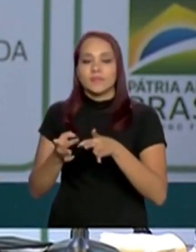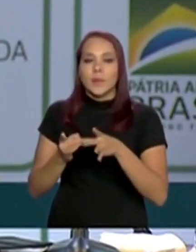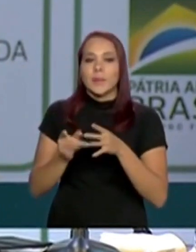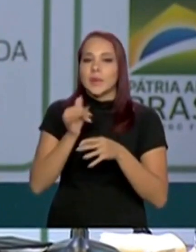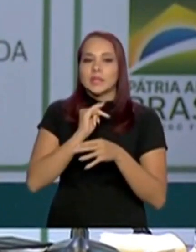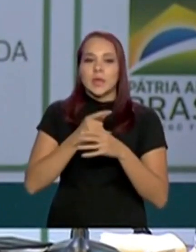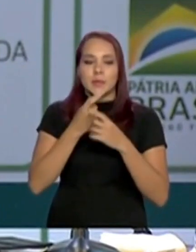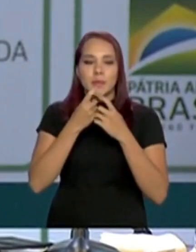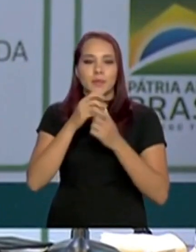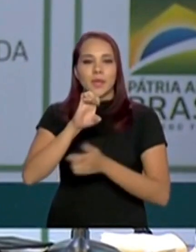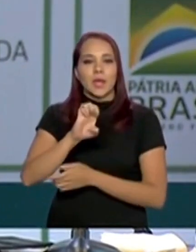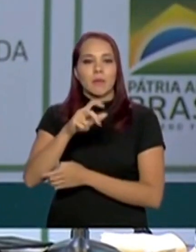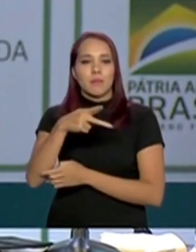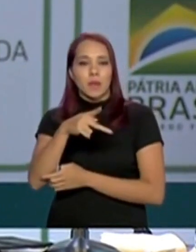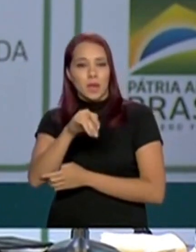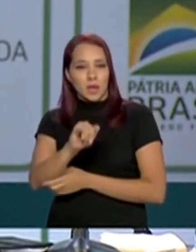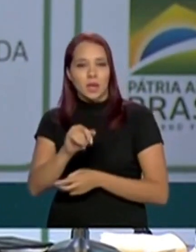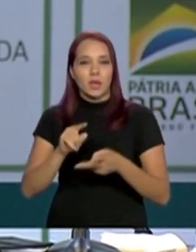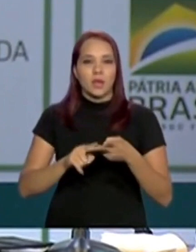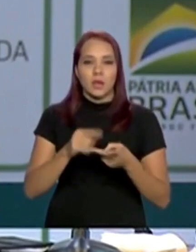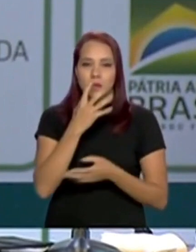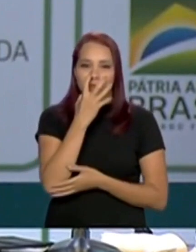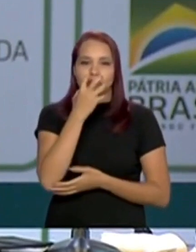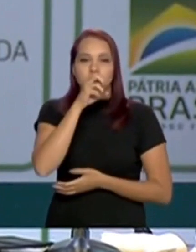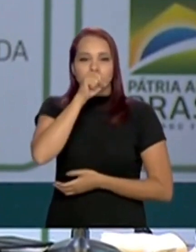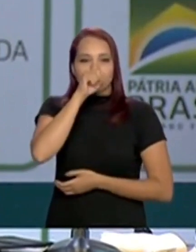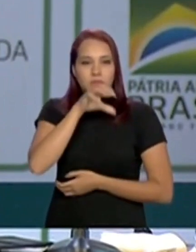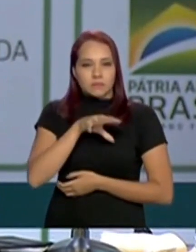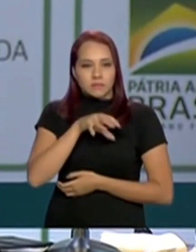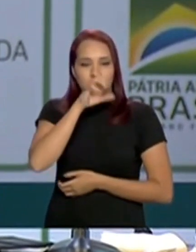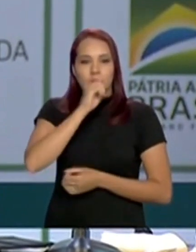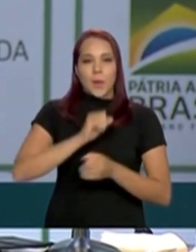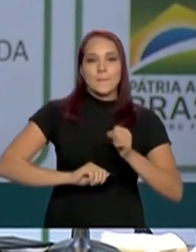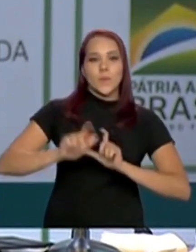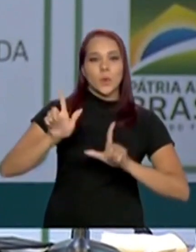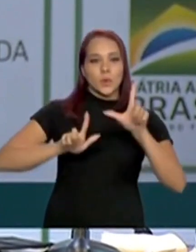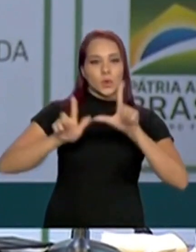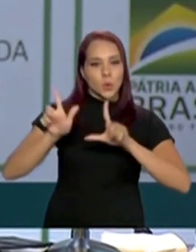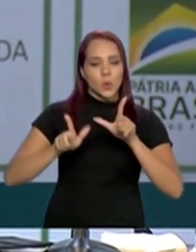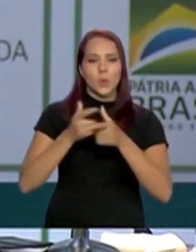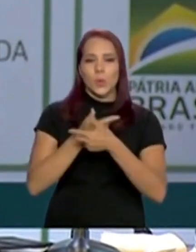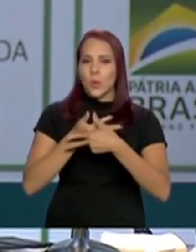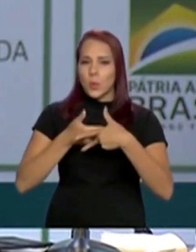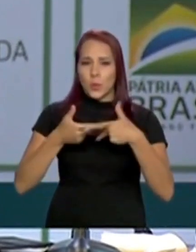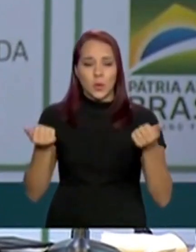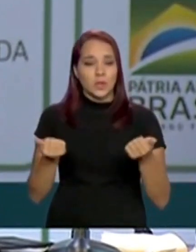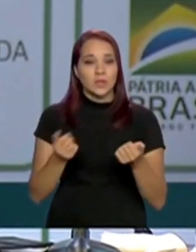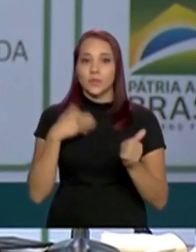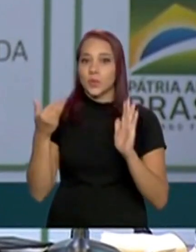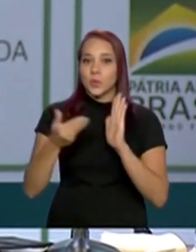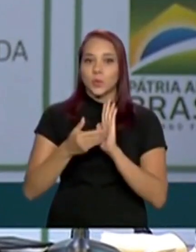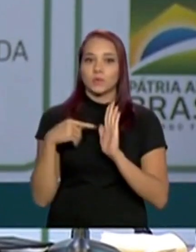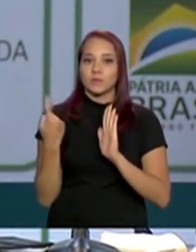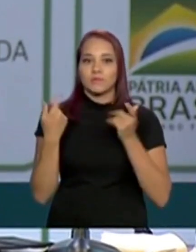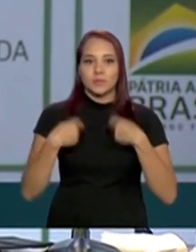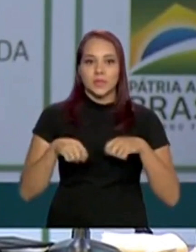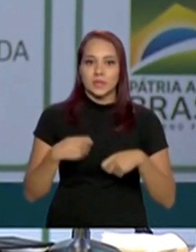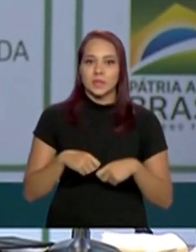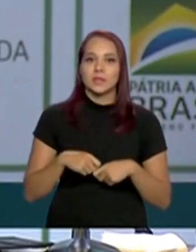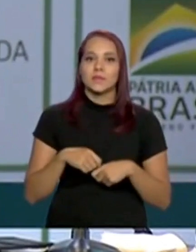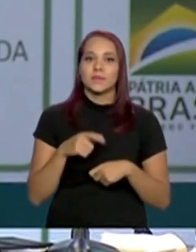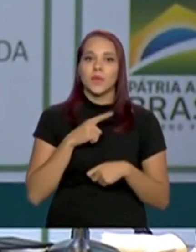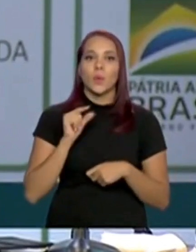Equipamentos de proteção individual, respiradores, monitores, enfim. Tudo aquilo que a gente precisa, nós estamos